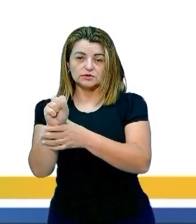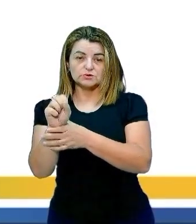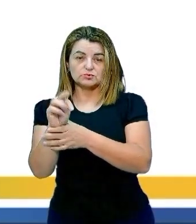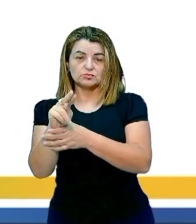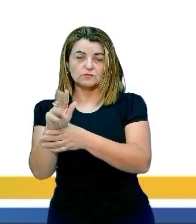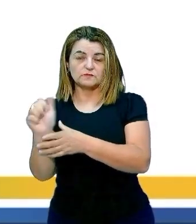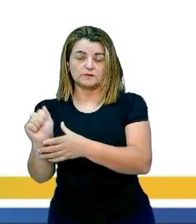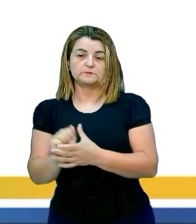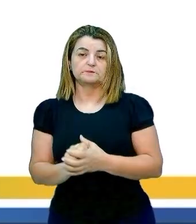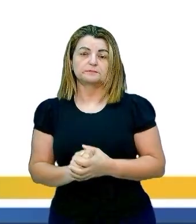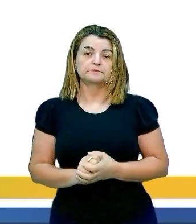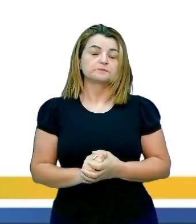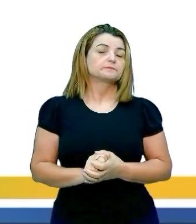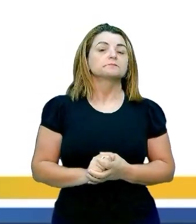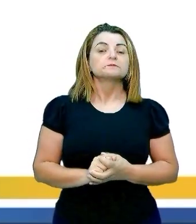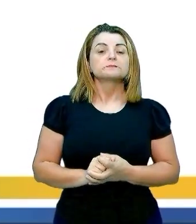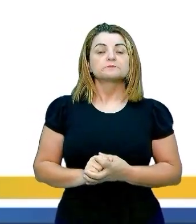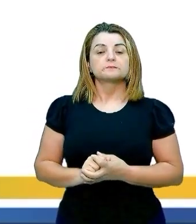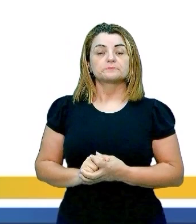adiante.